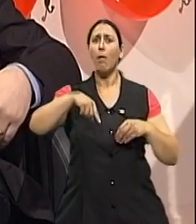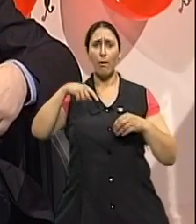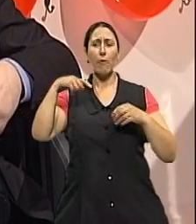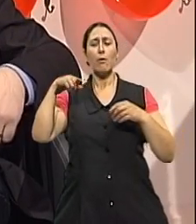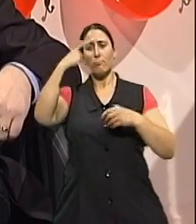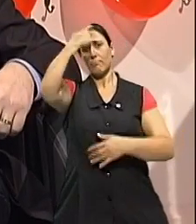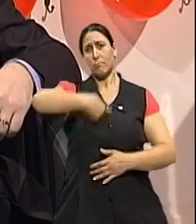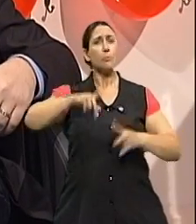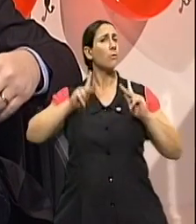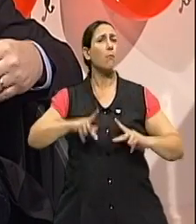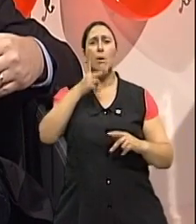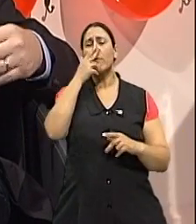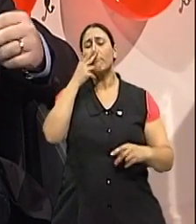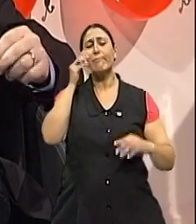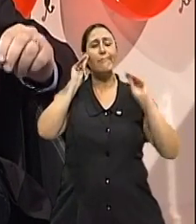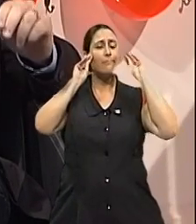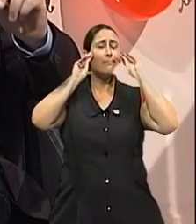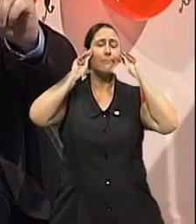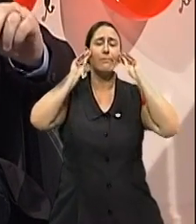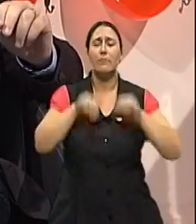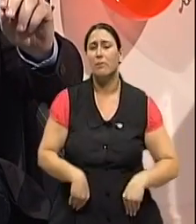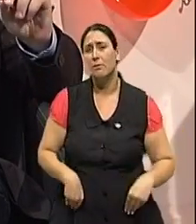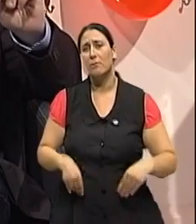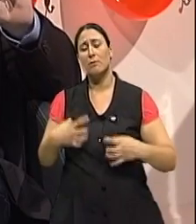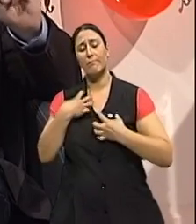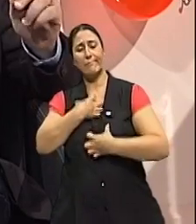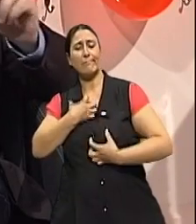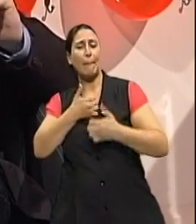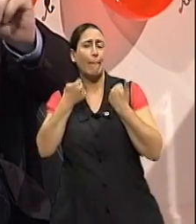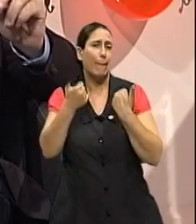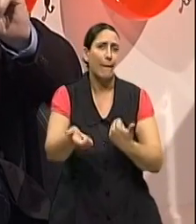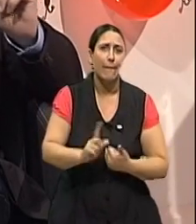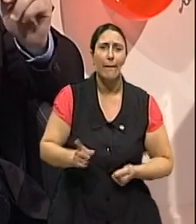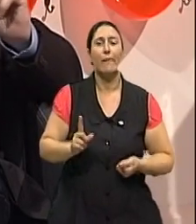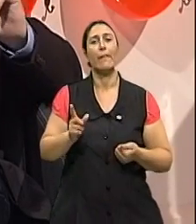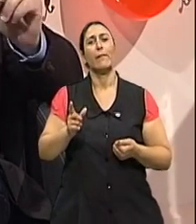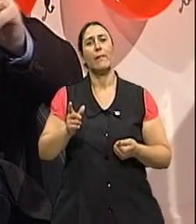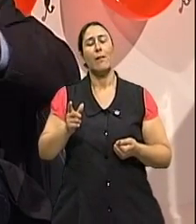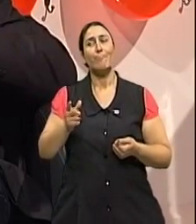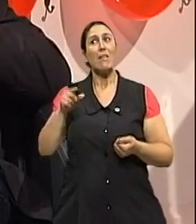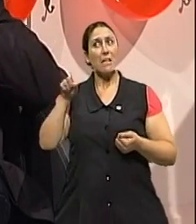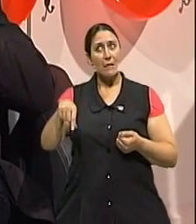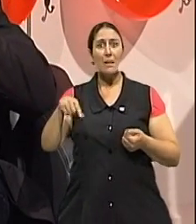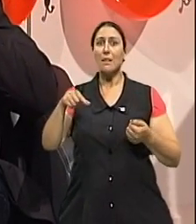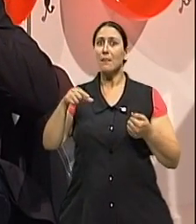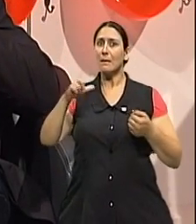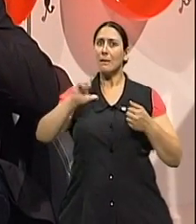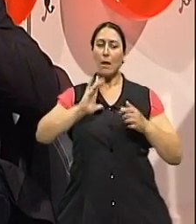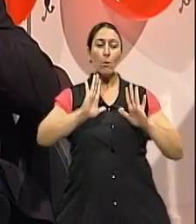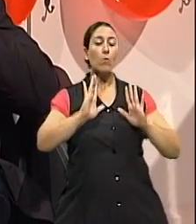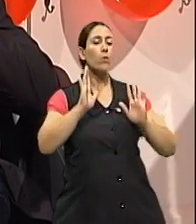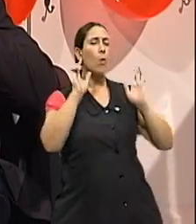funcional, obviamente, né? Mas que o limite entre o normal e o patológico, ele é muitas